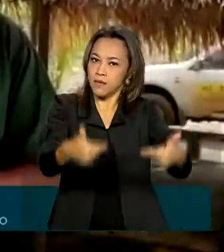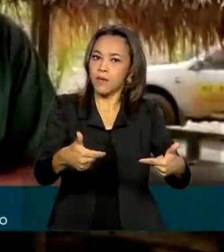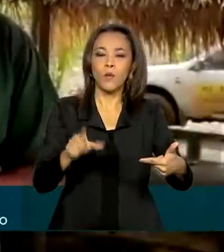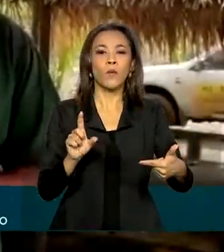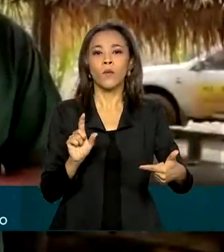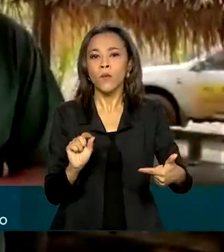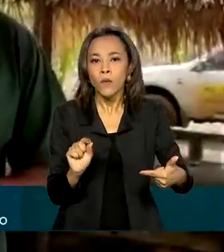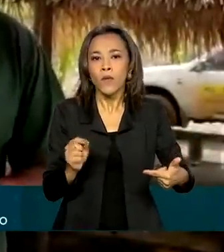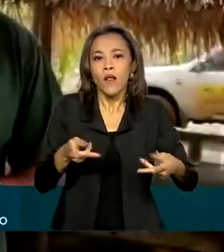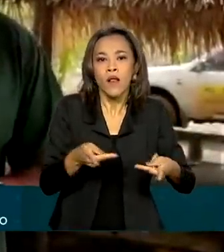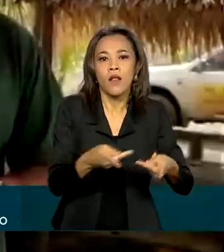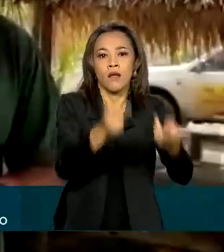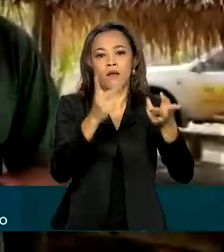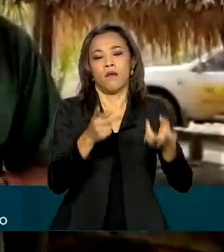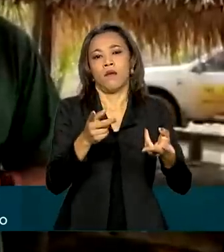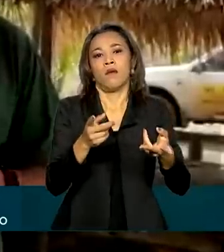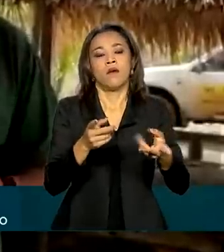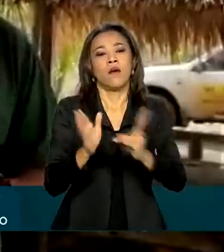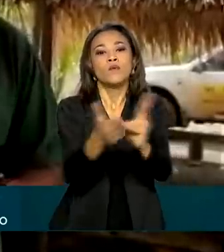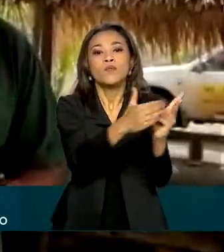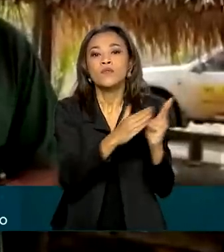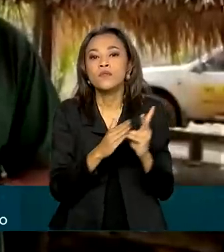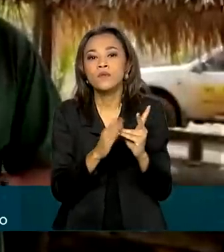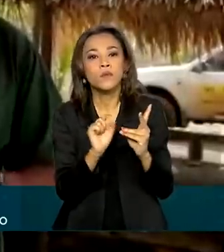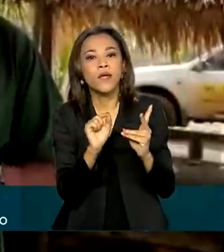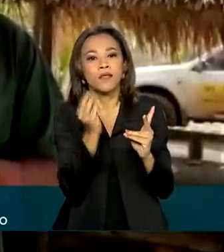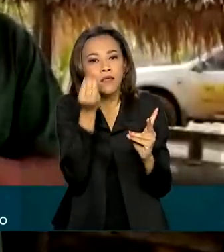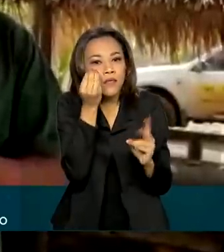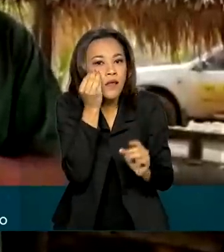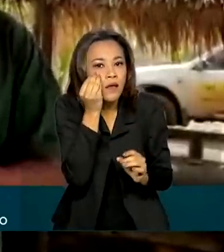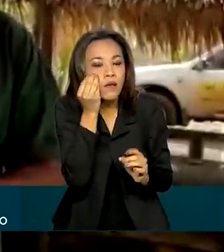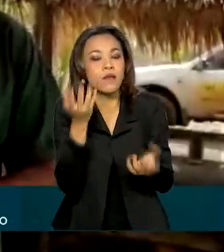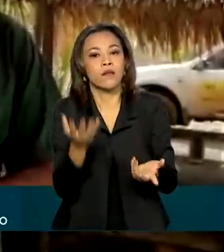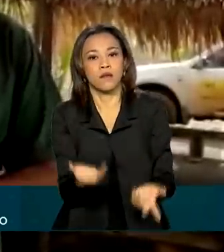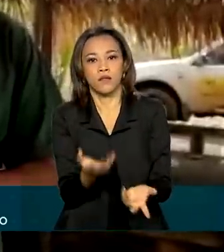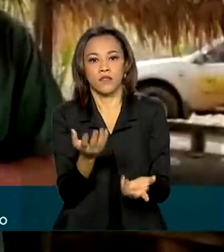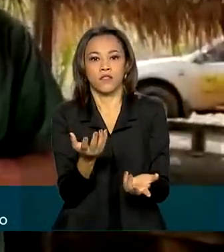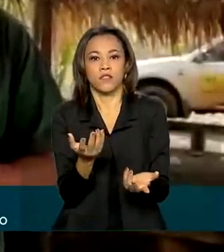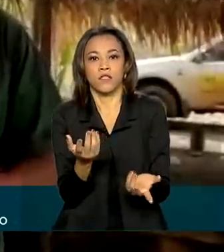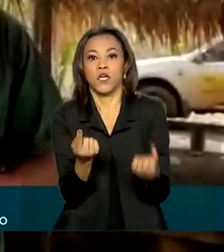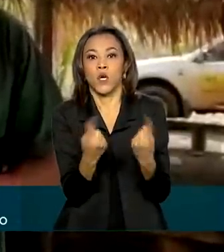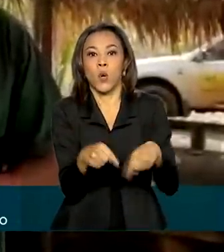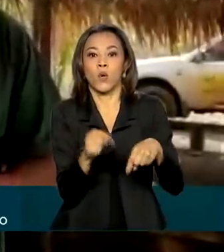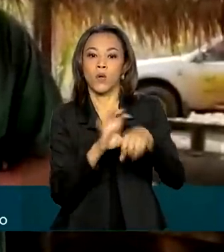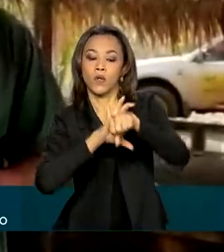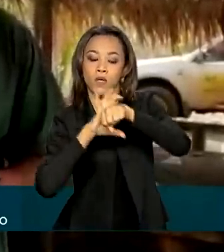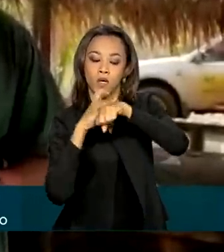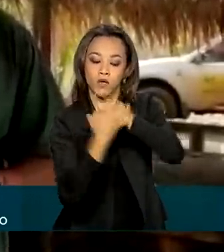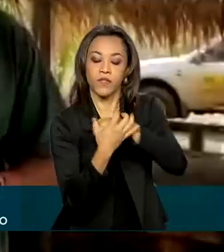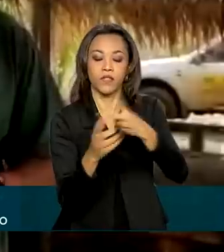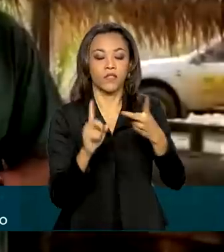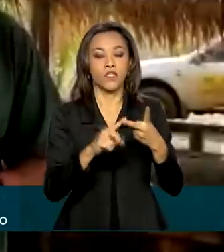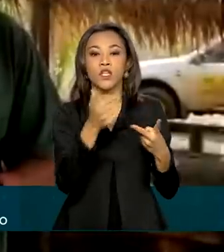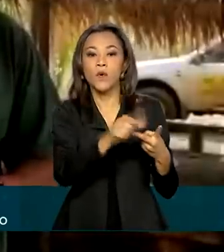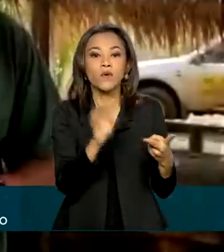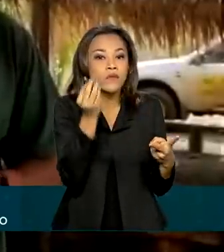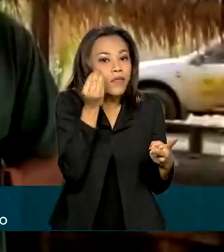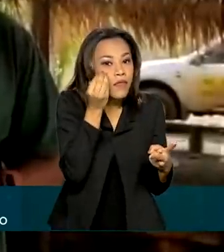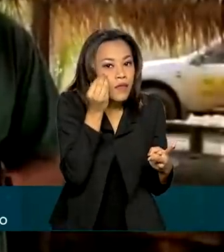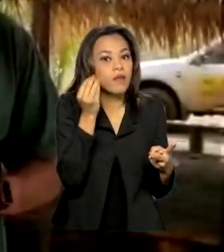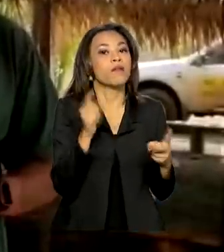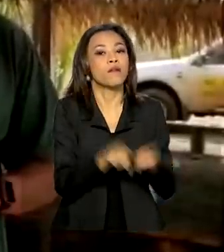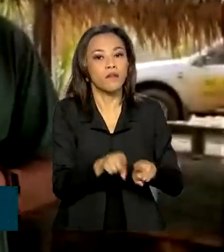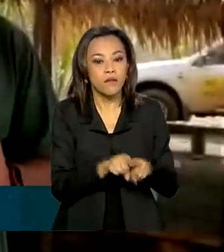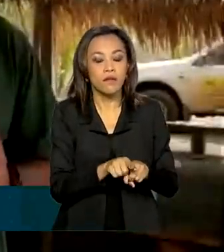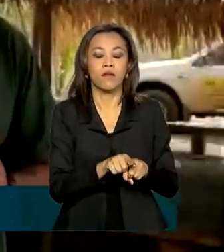aos indígenas testes de covid-19 e demais testes que nós temos aqui,